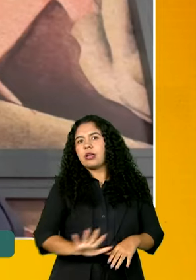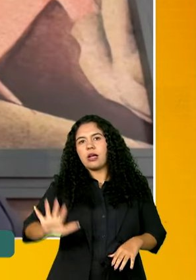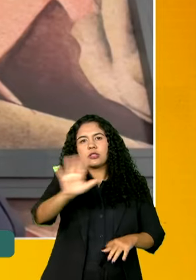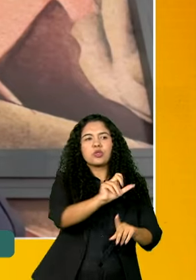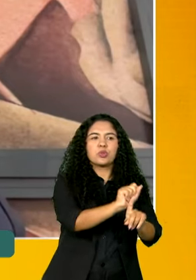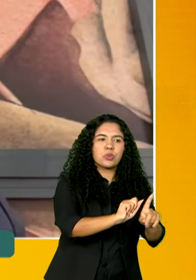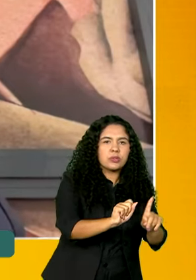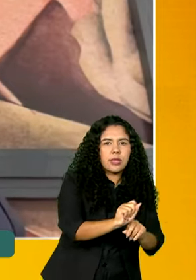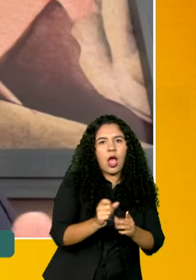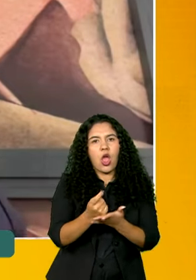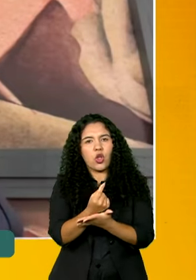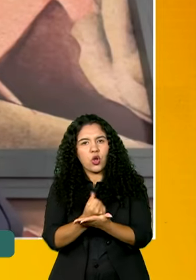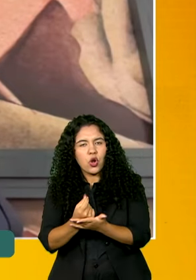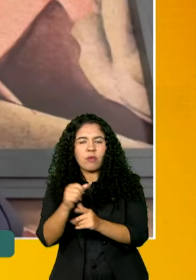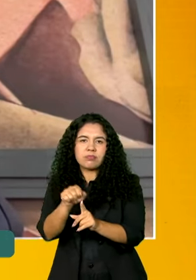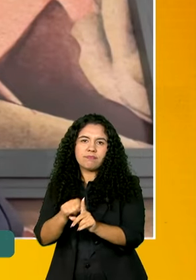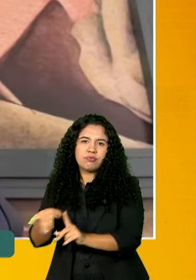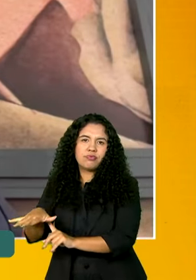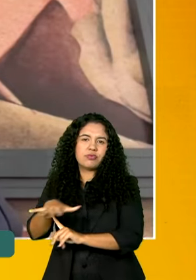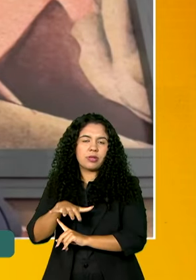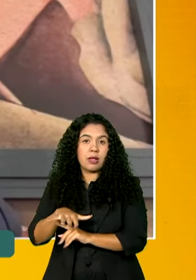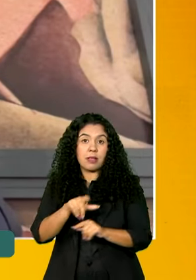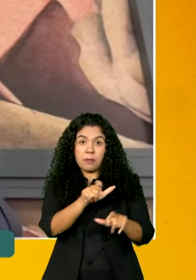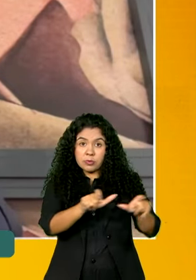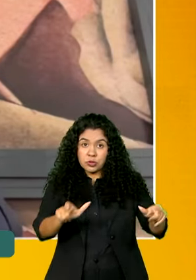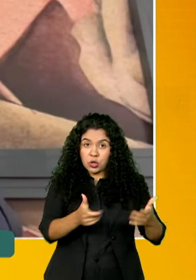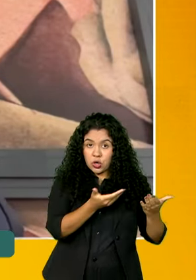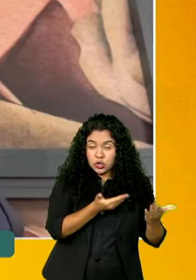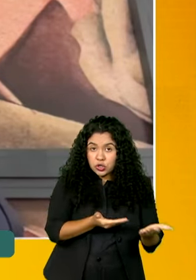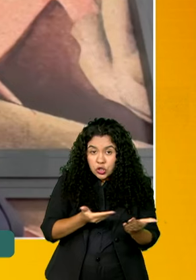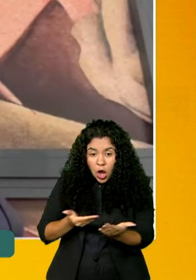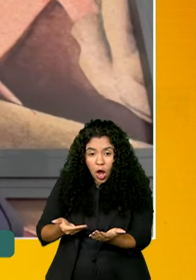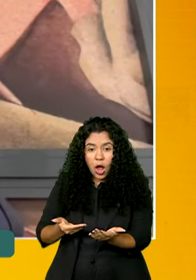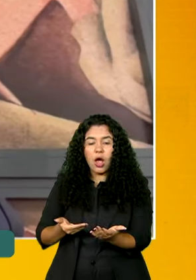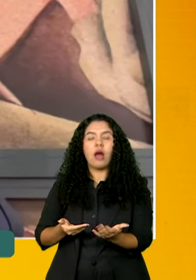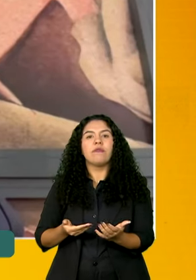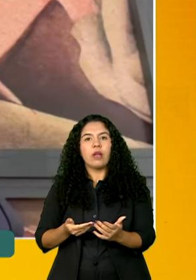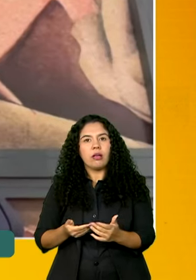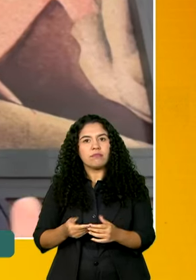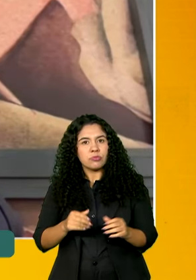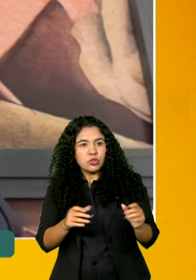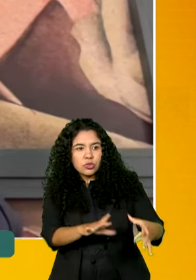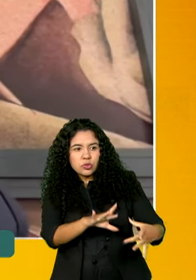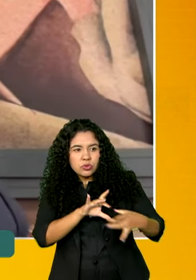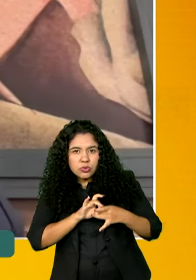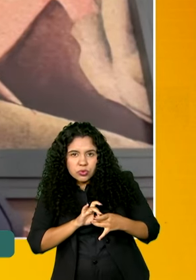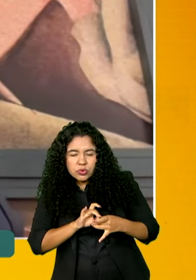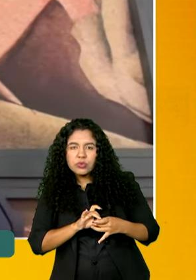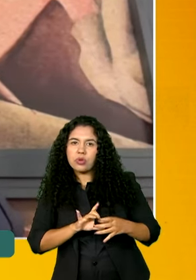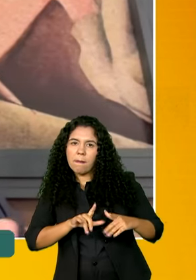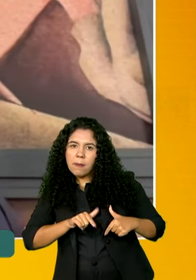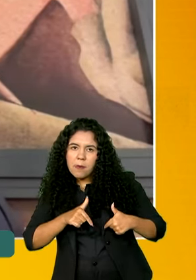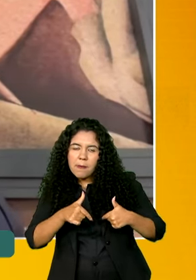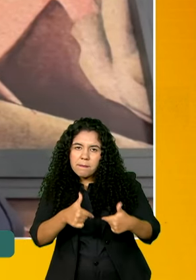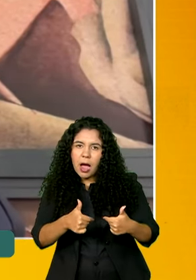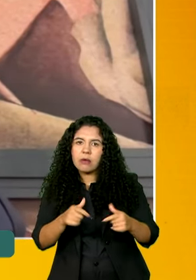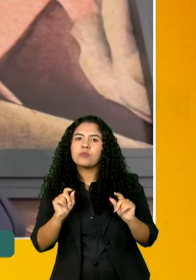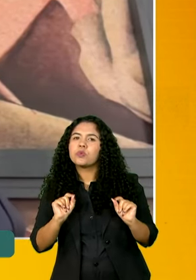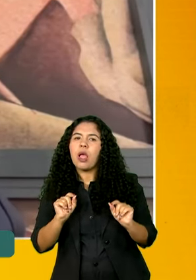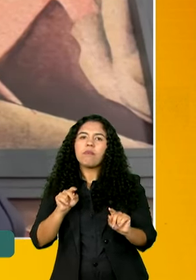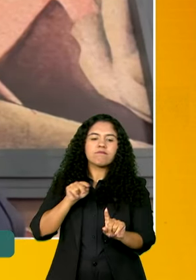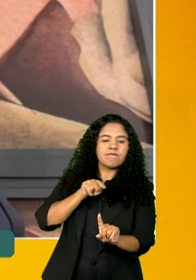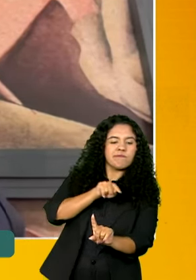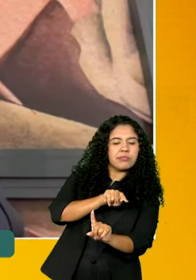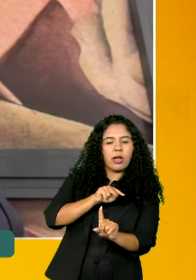econômico e ambiental. E a juventude atuando conosco e contribuindo para a construção de uma perspectiva que esteja